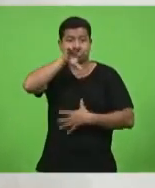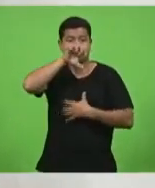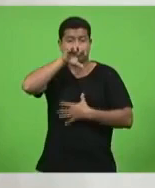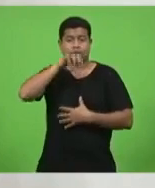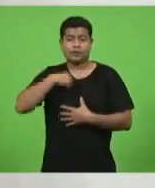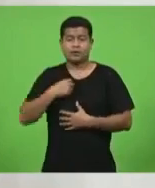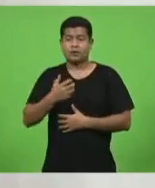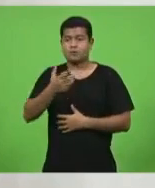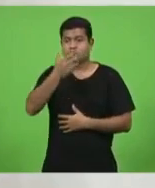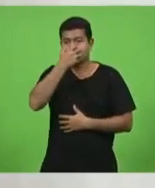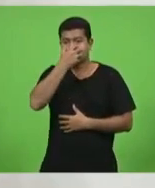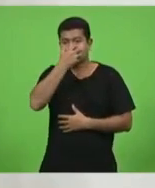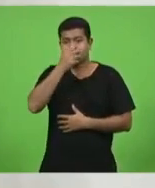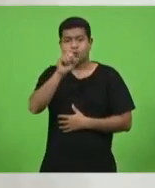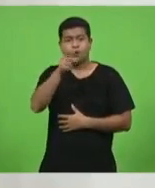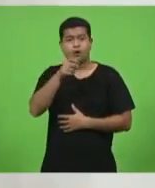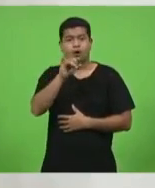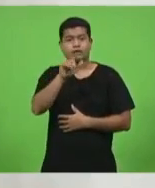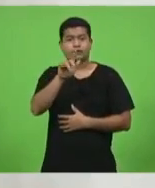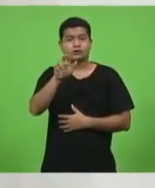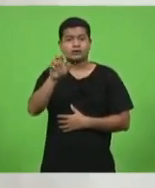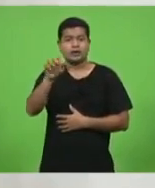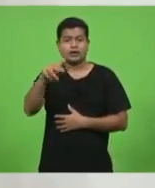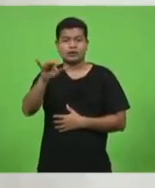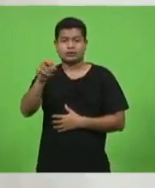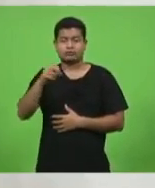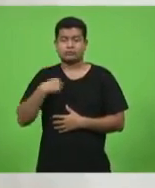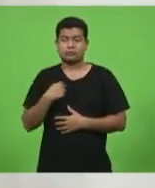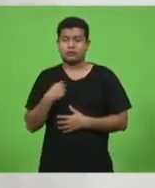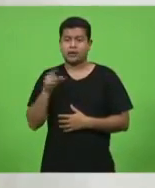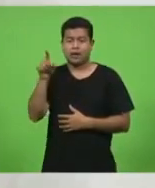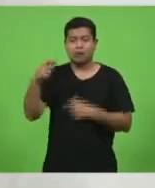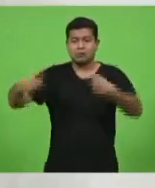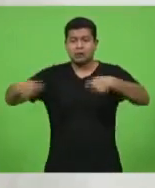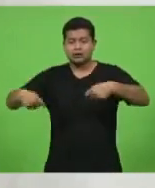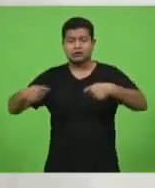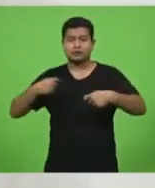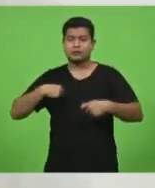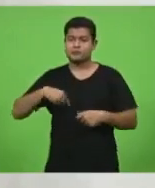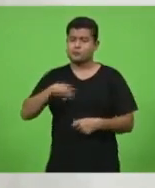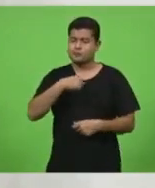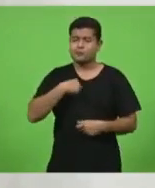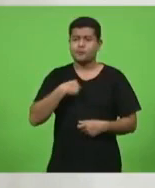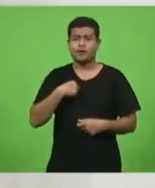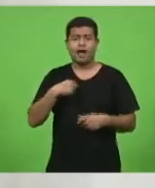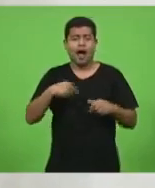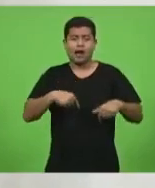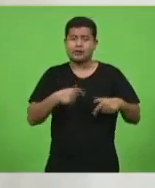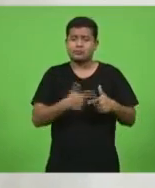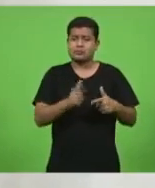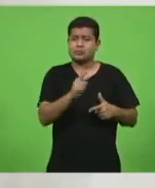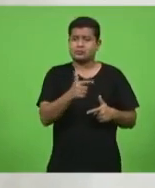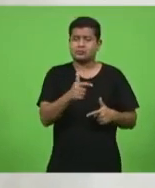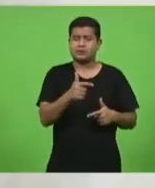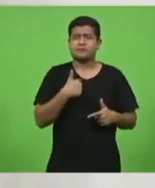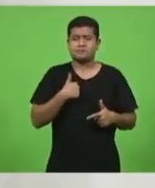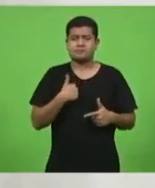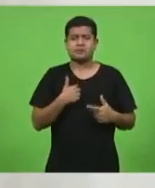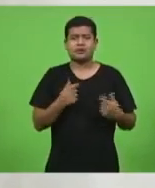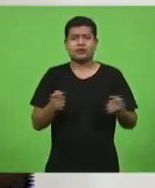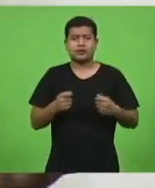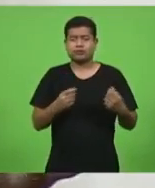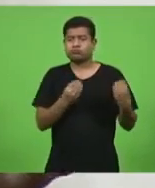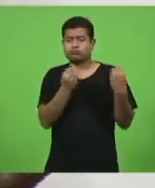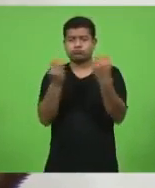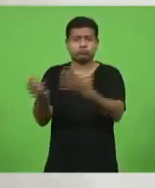no Paraná, possa ter uma possibilidade, não estamos tendo esses problemas. E daí, esses outros estados